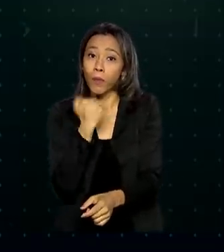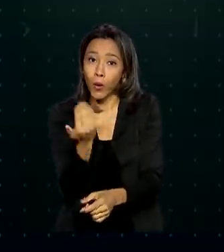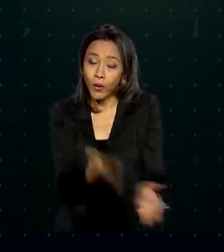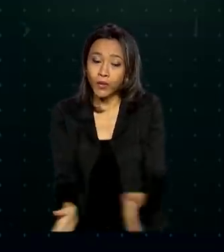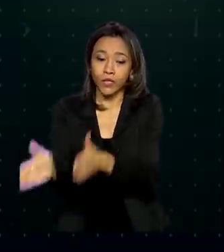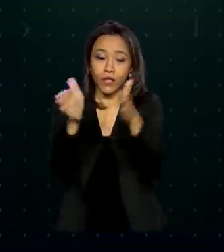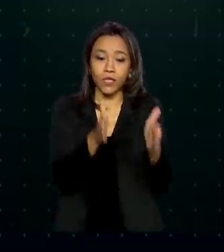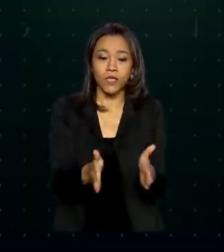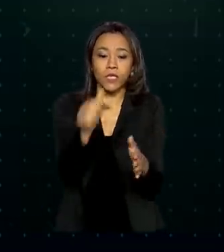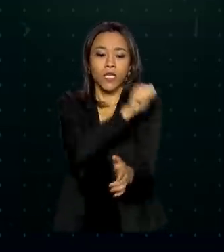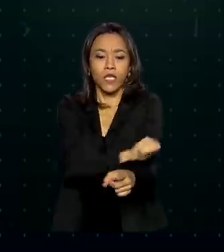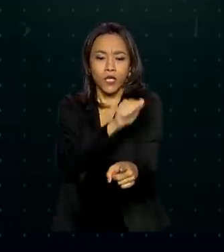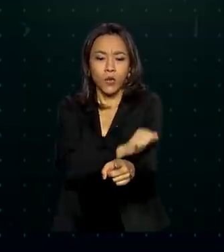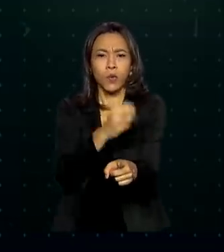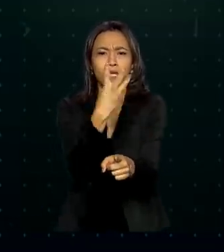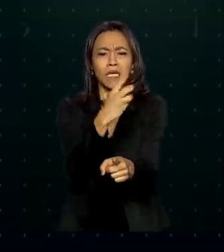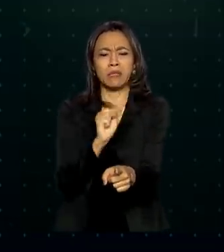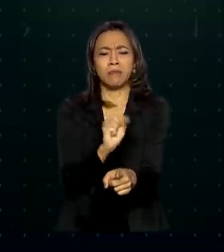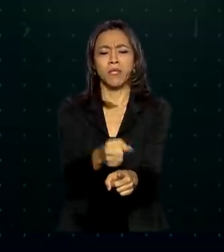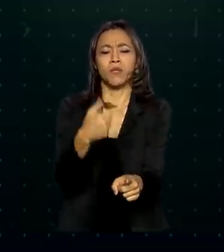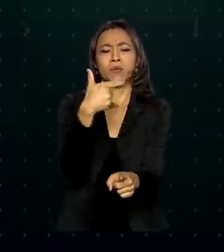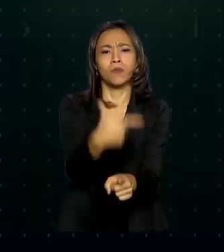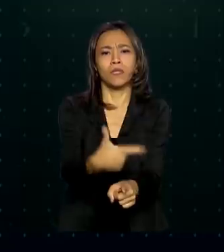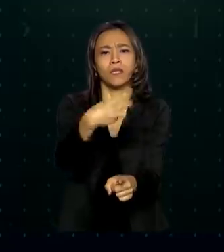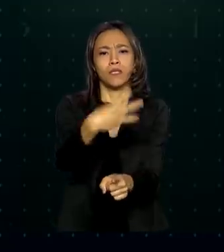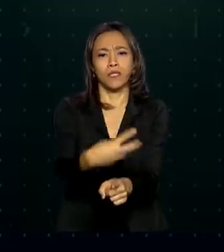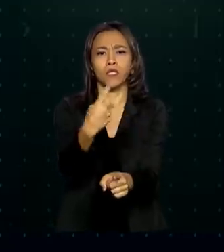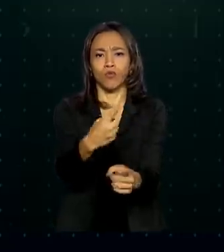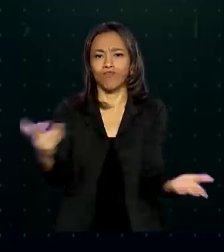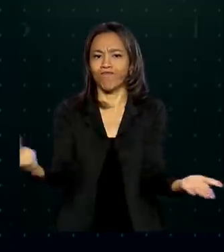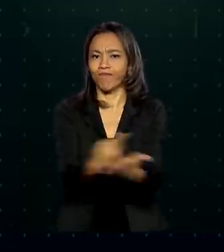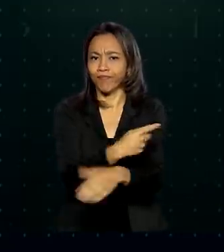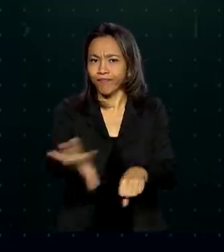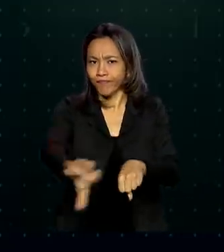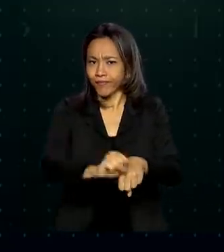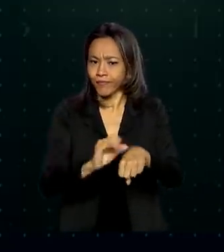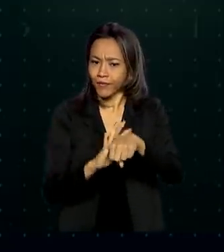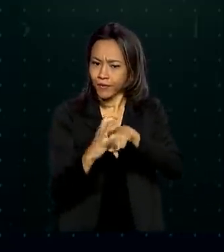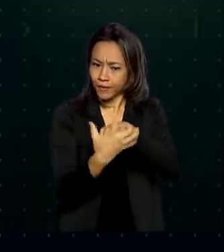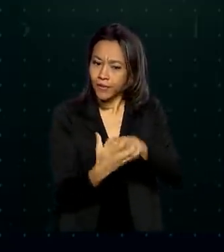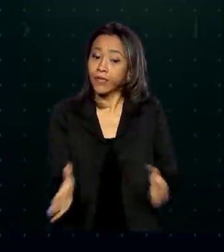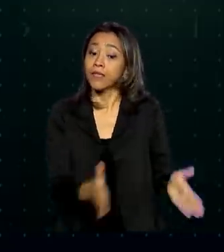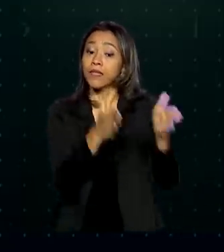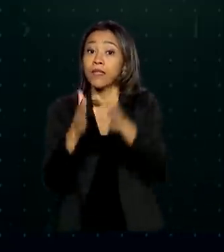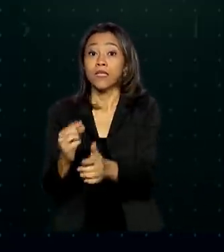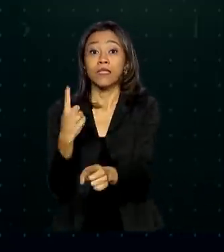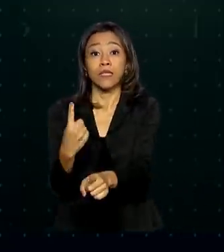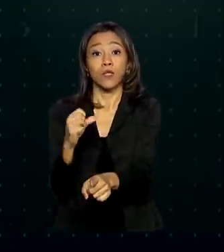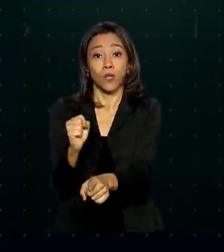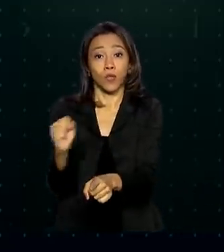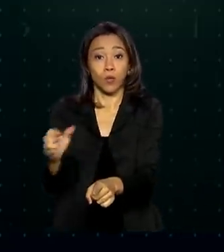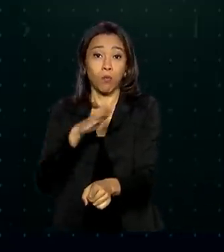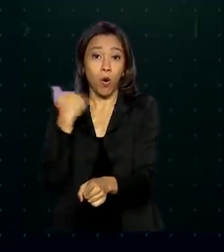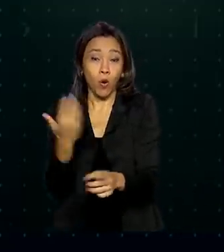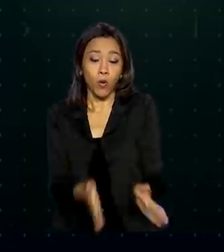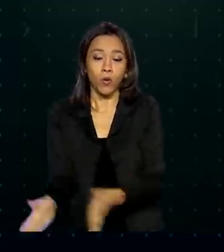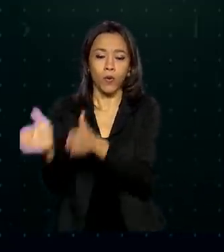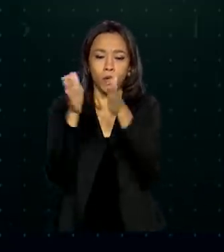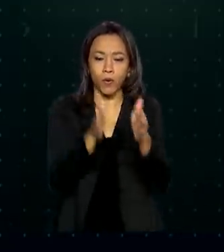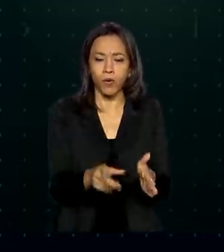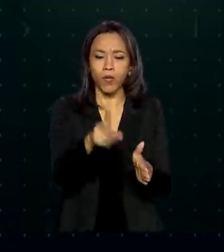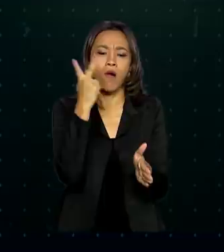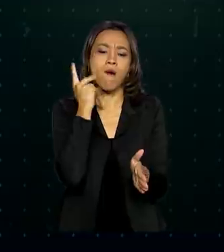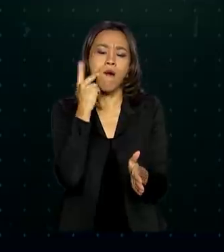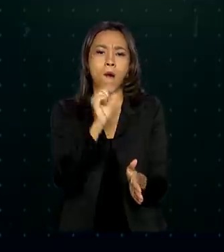Rio de Janeiro, com 3.231 casos e 188 mortes. Ceará tem 1